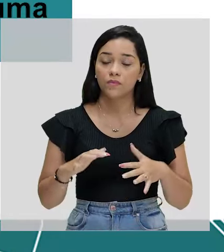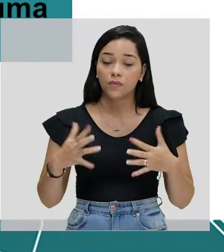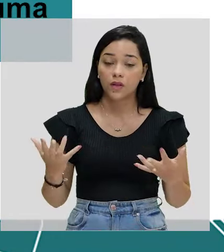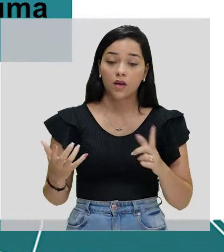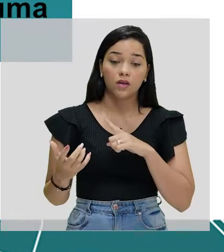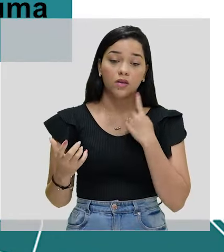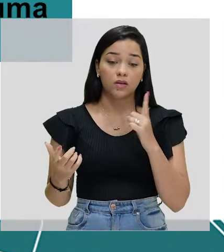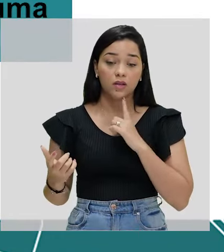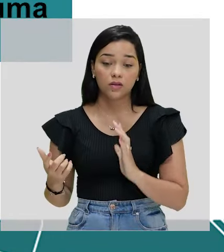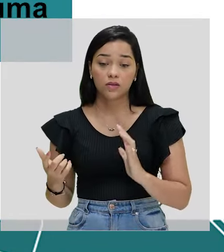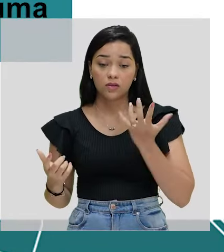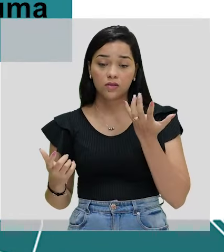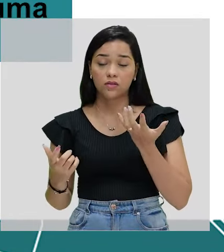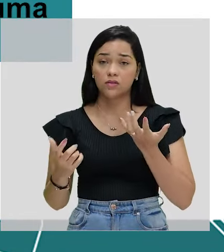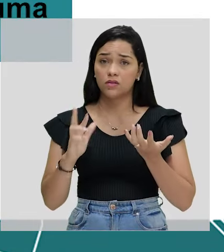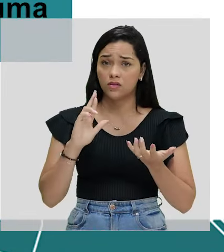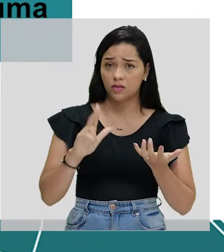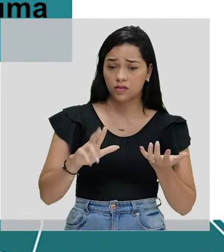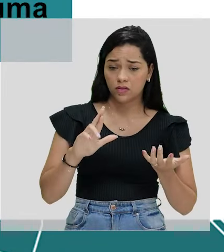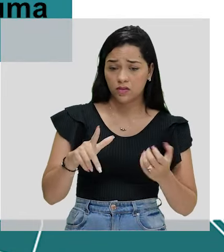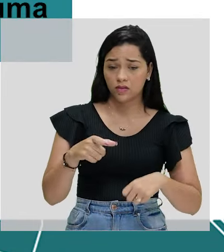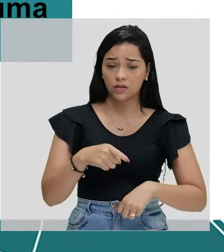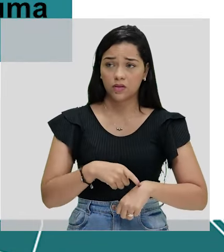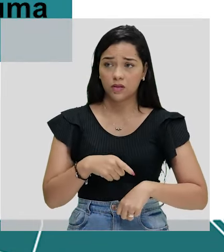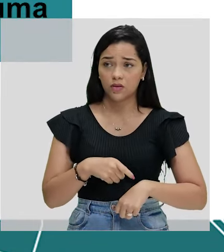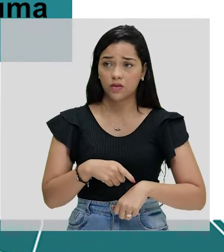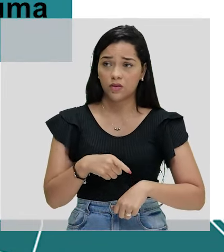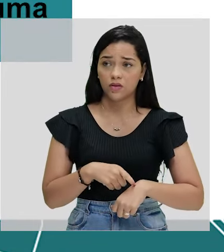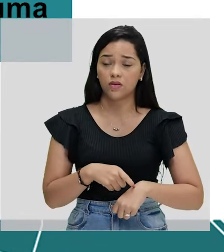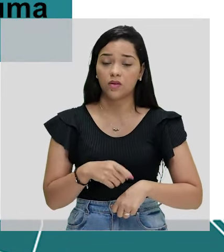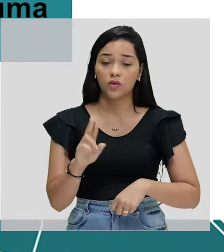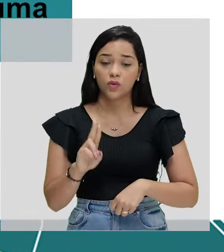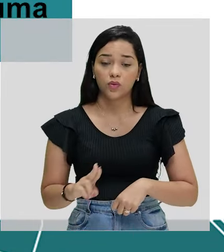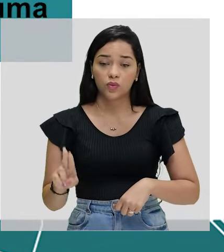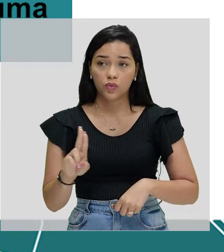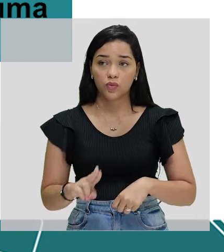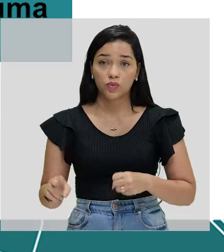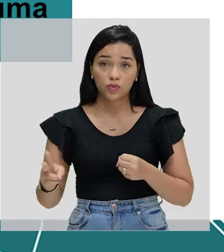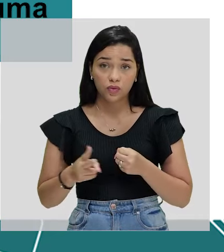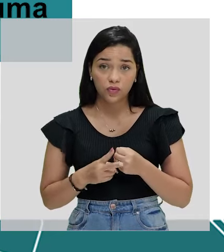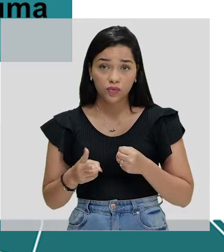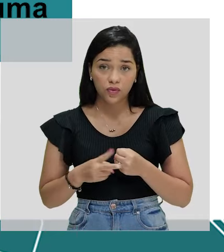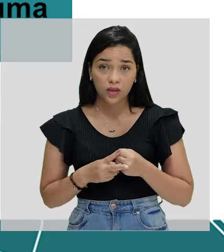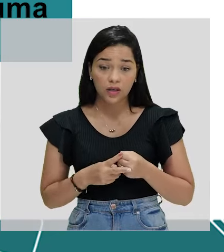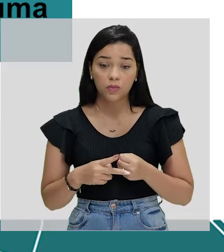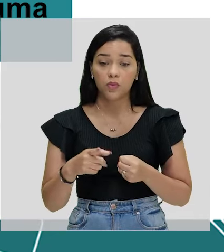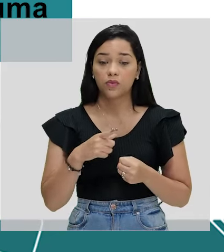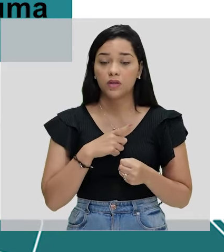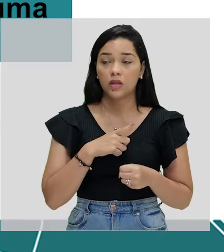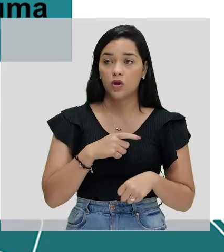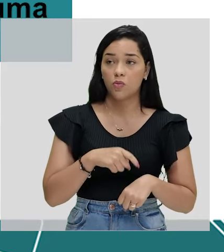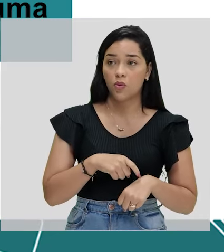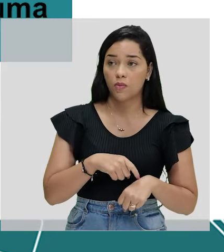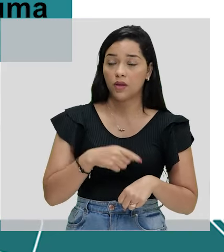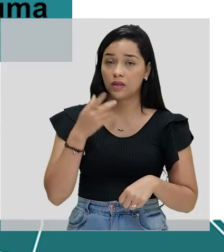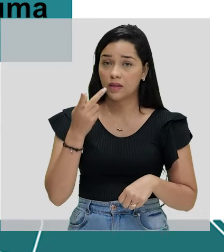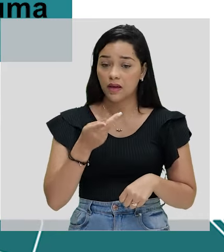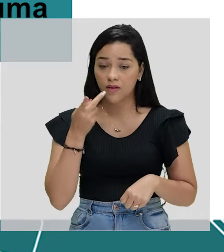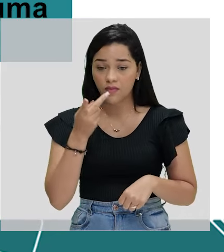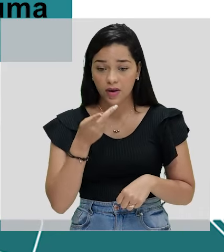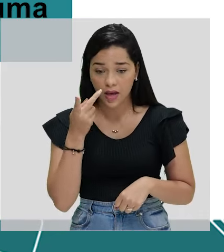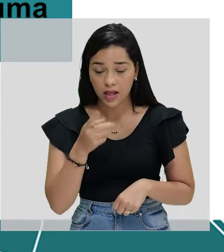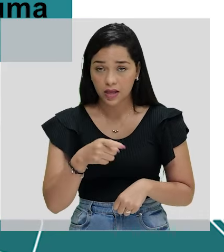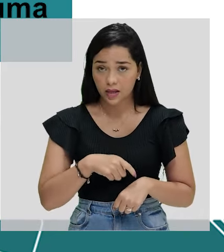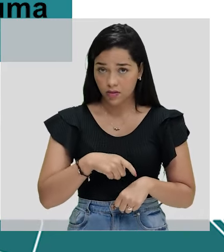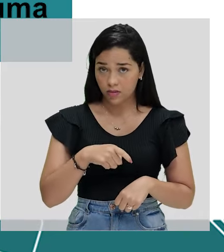nós temos situações muito distintas na hora do uso do verbo. Certo? Nós temos o momento da fala, que é o